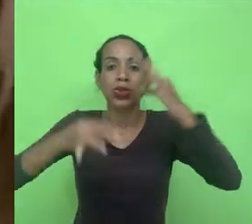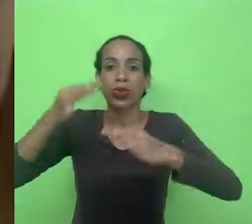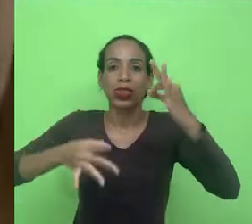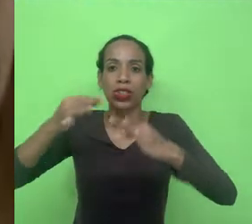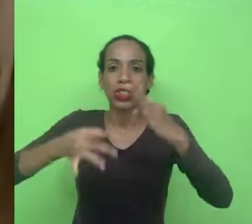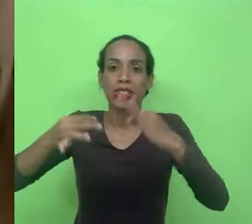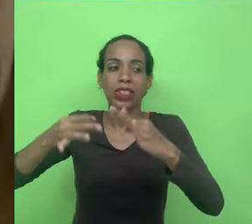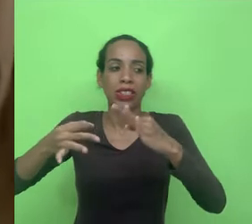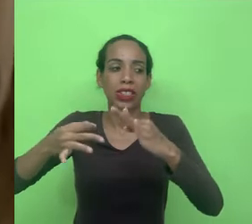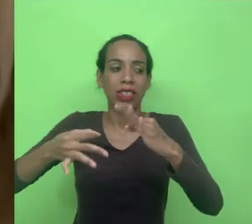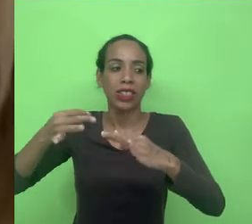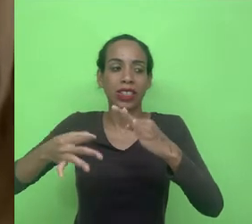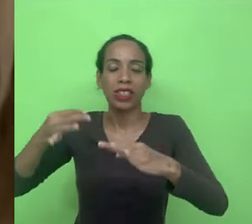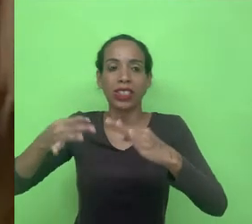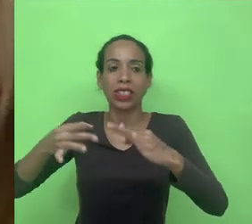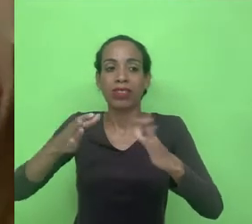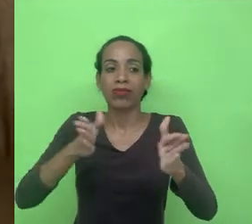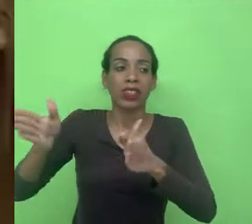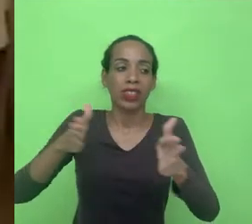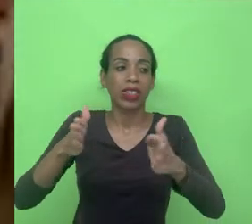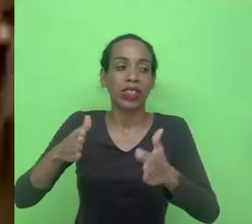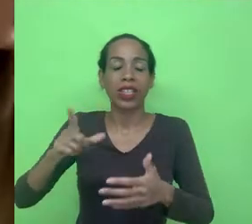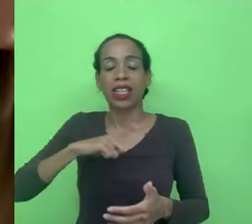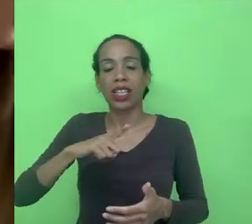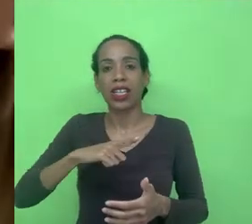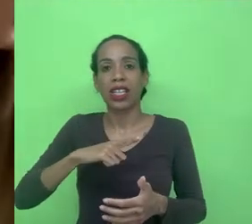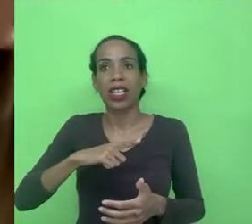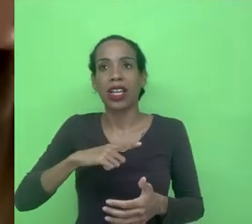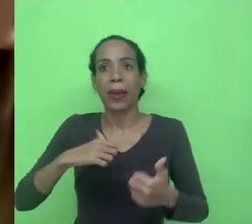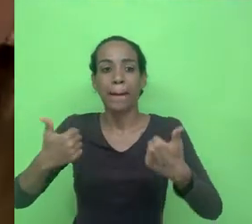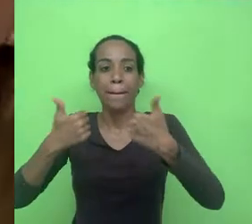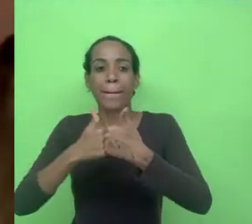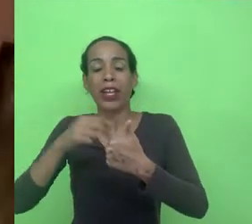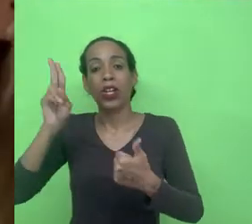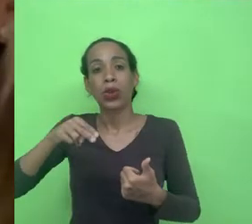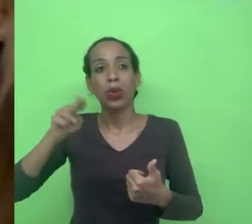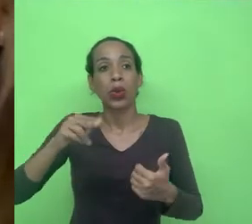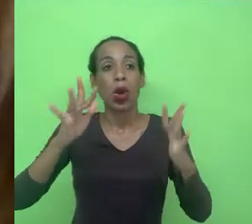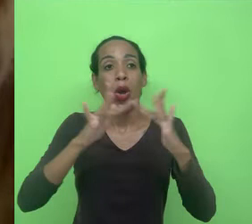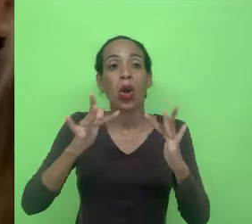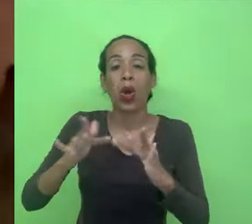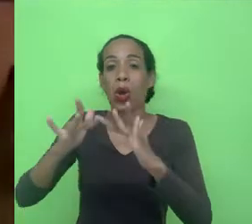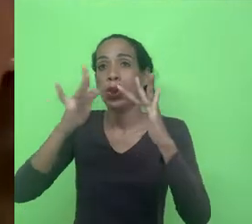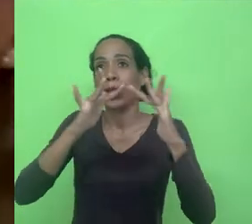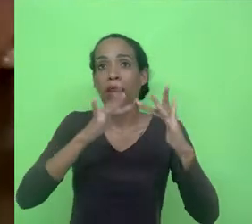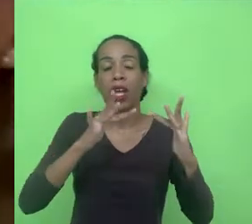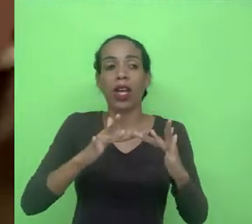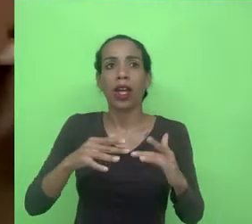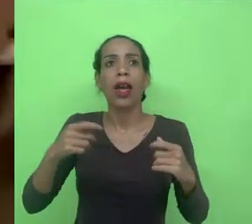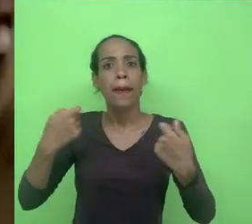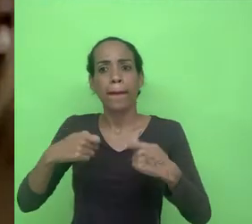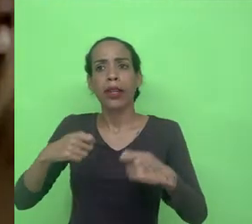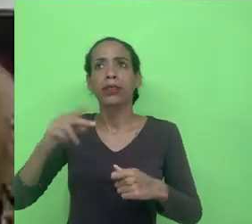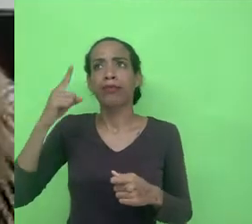aos segmentos indígenas lá que tinham lá próximos e nunca tinham esse contato eu acho interessante a gente repensar isso tudo